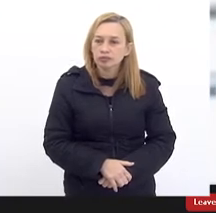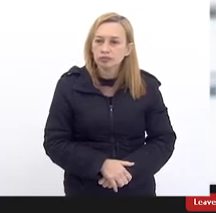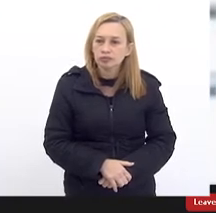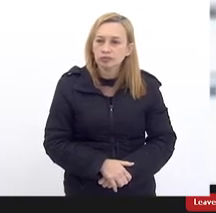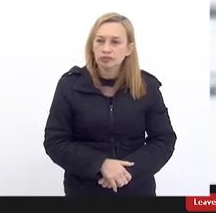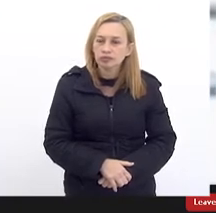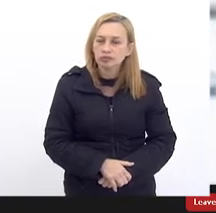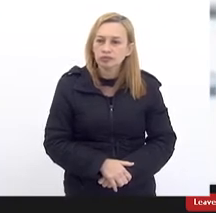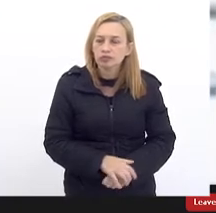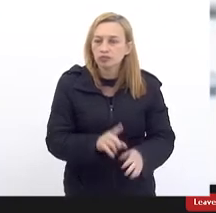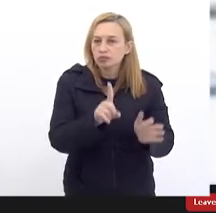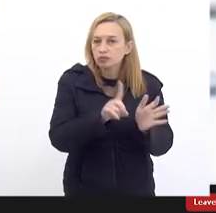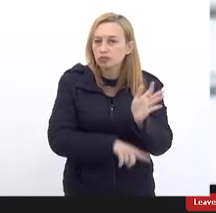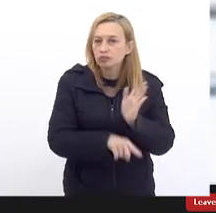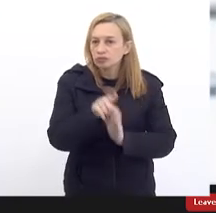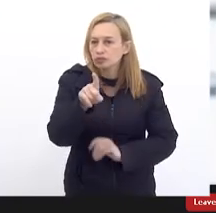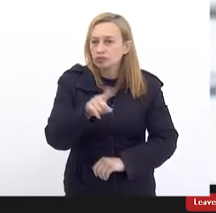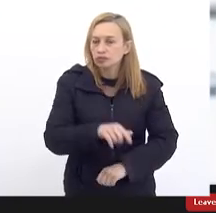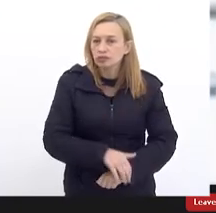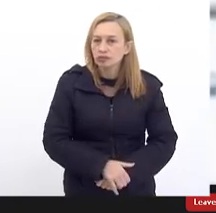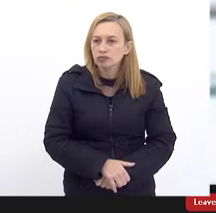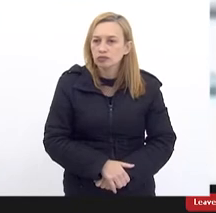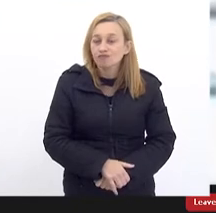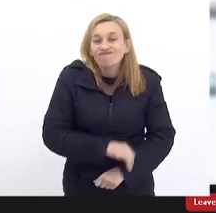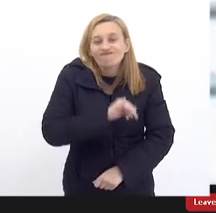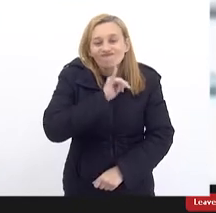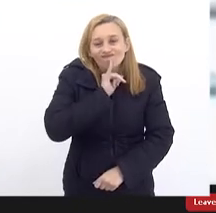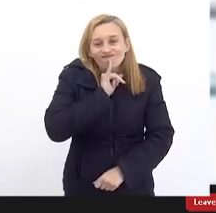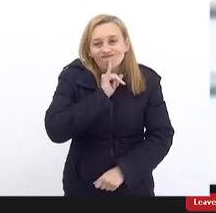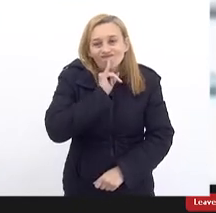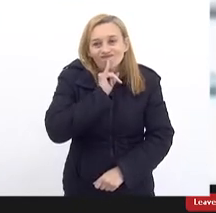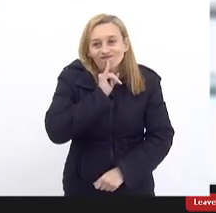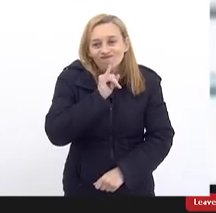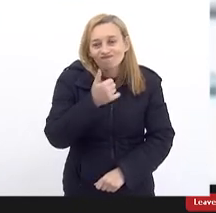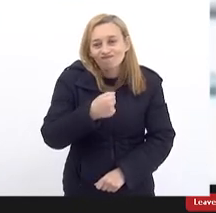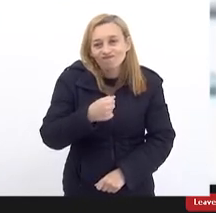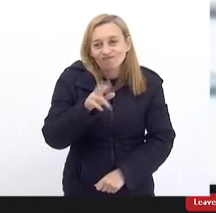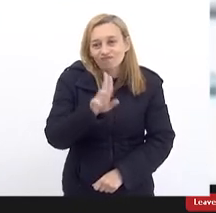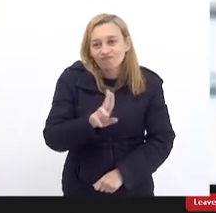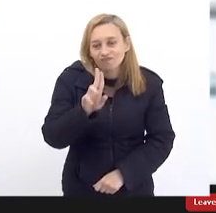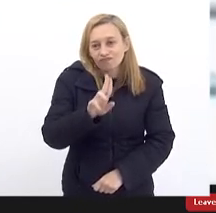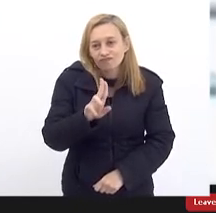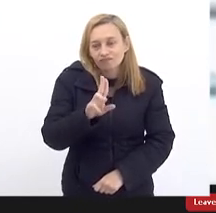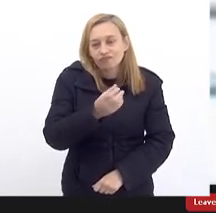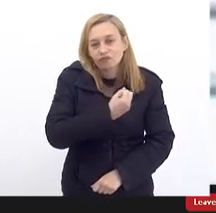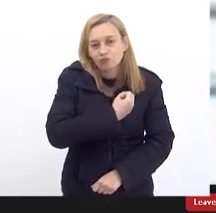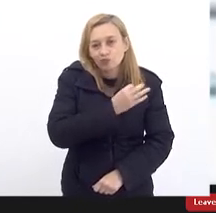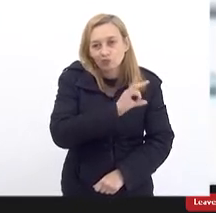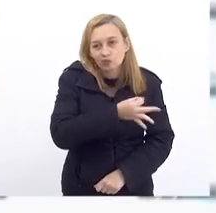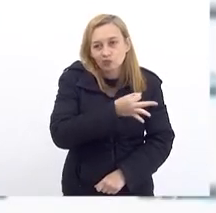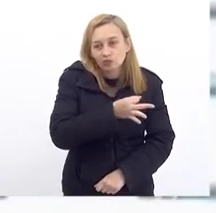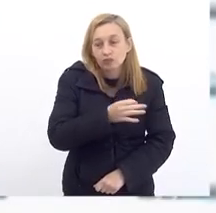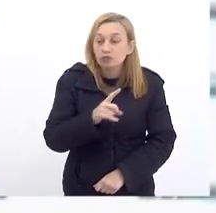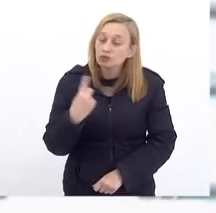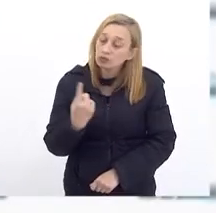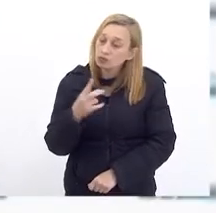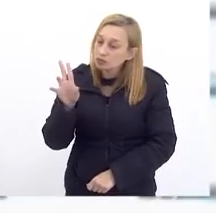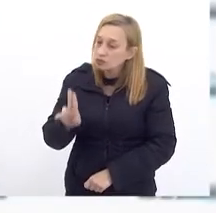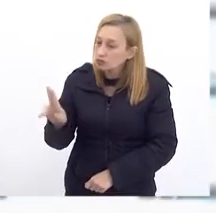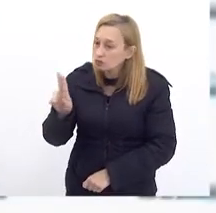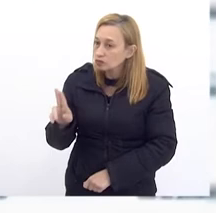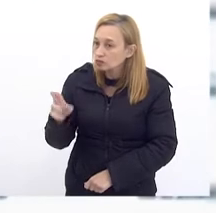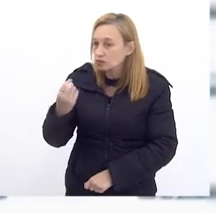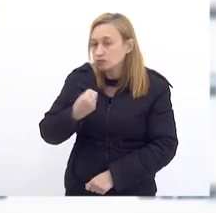Redução É Infelizmente A gente Tem que Usar Um dado Concreto E a gente Utilizou O dado Da